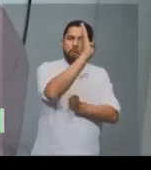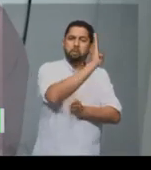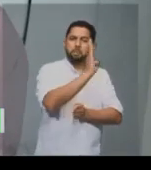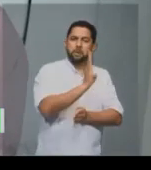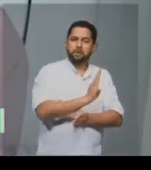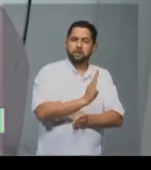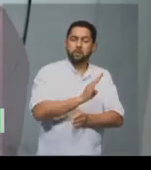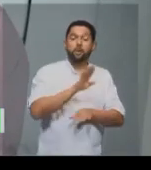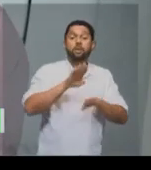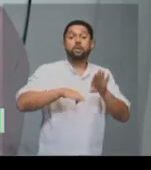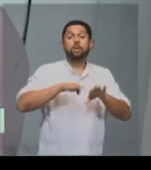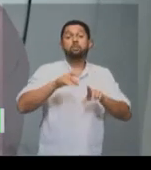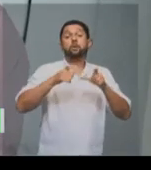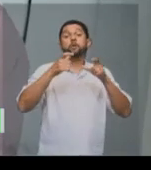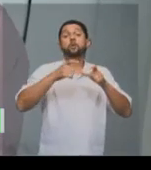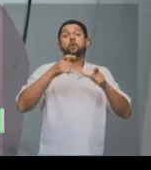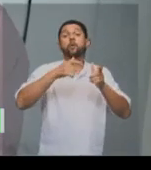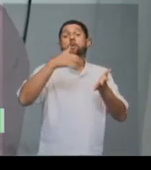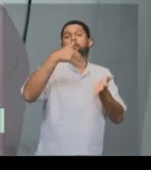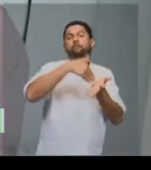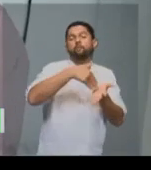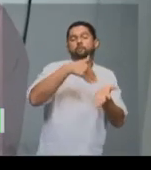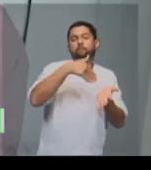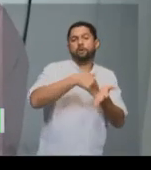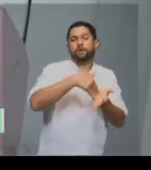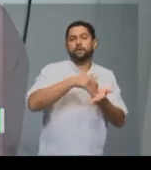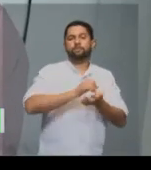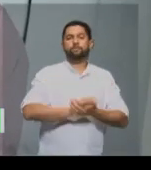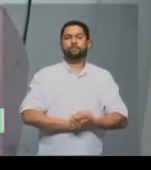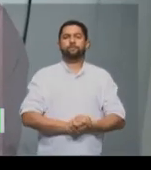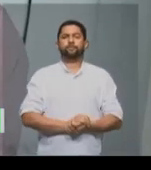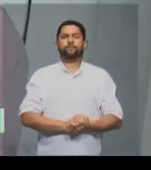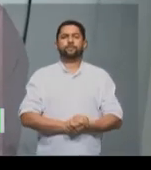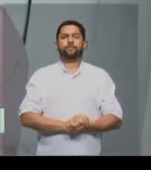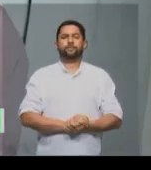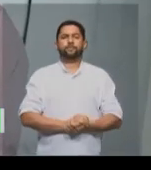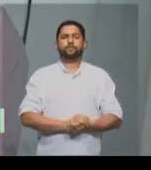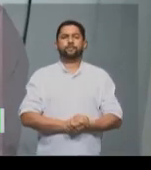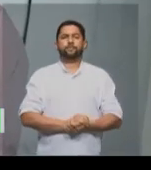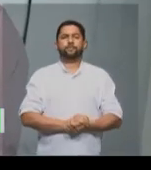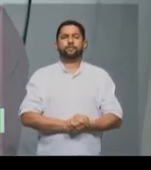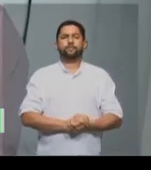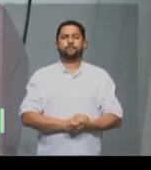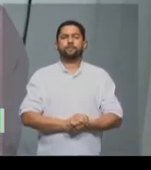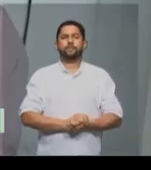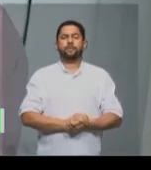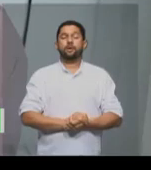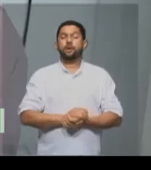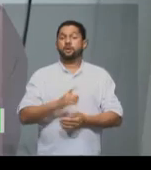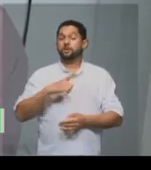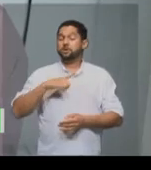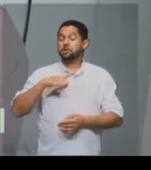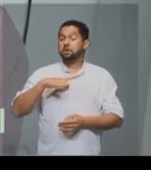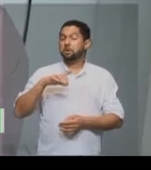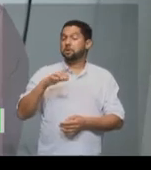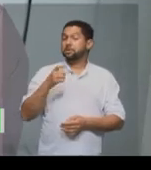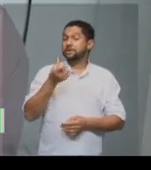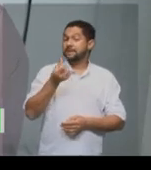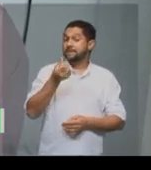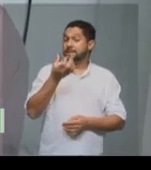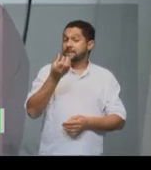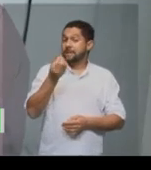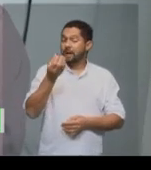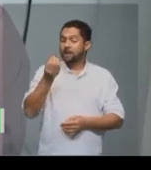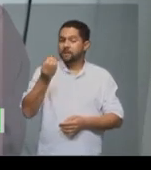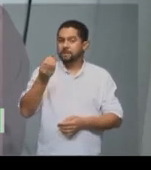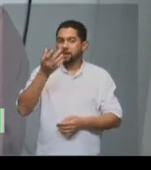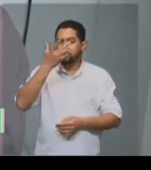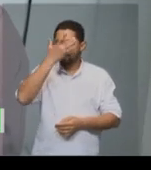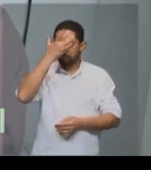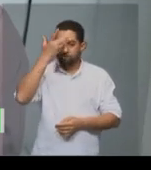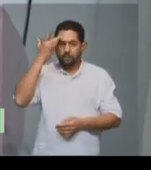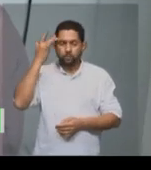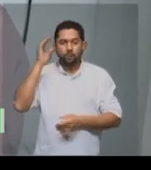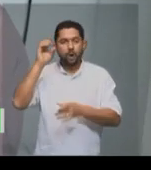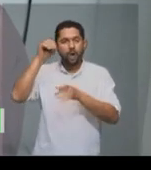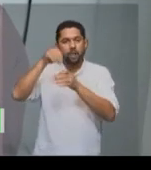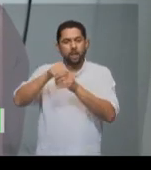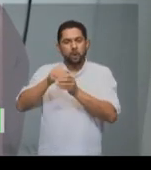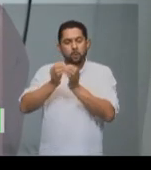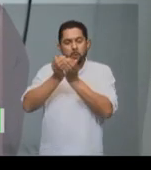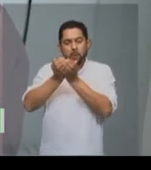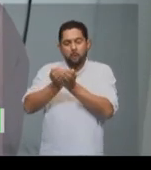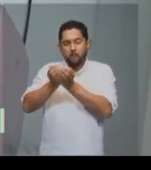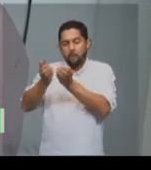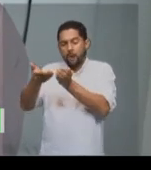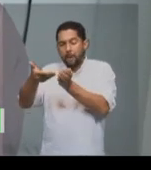como destino final. Então, eram colocados cerca de 600 pessoas dentro de porões desses navios,